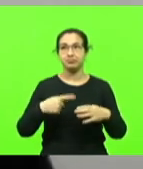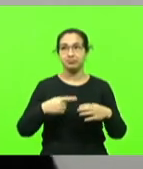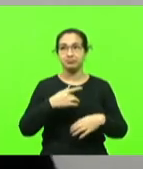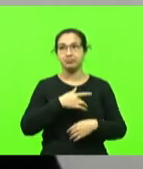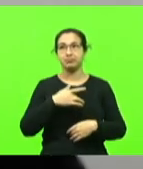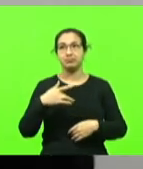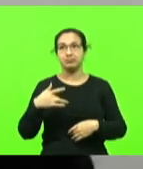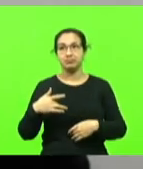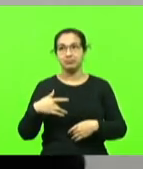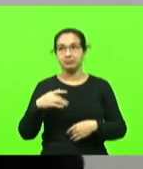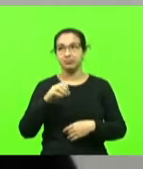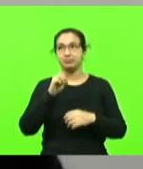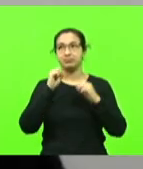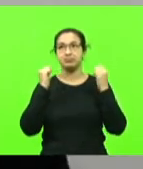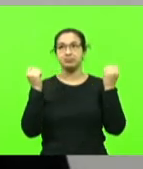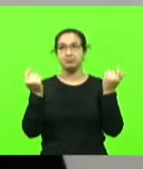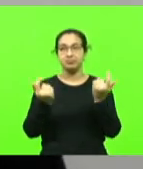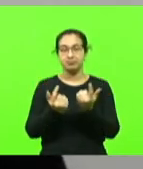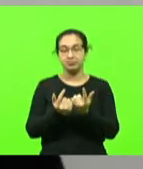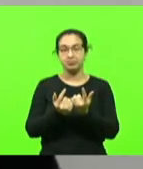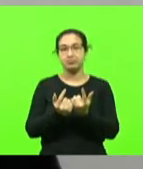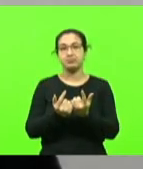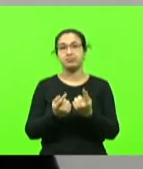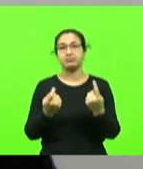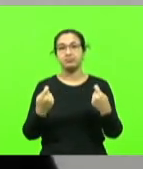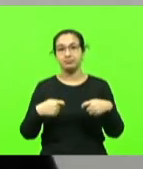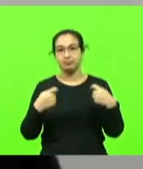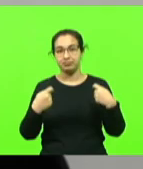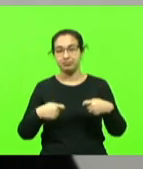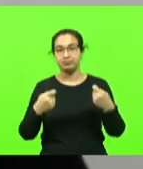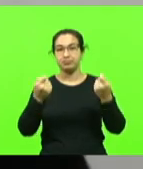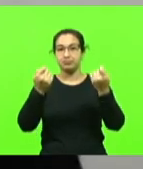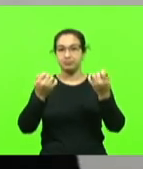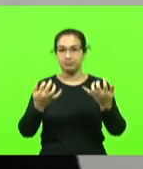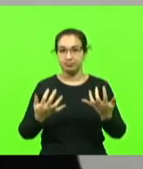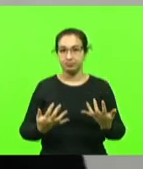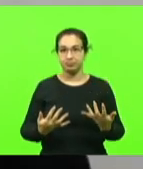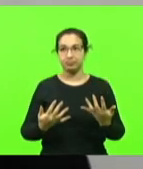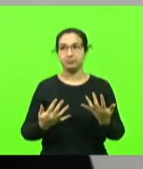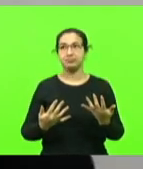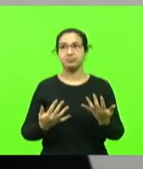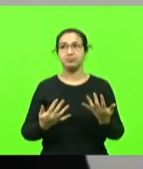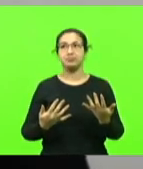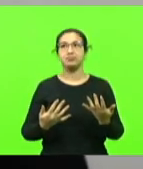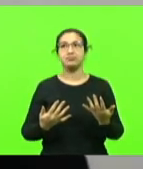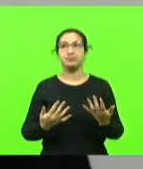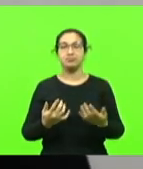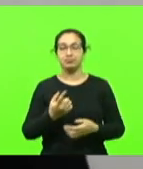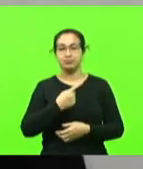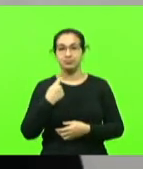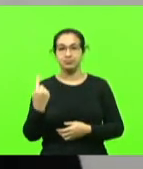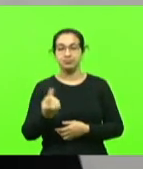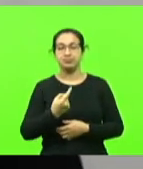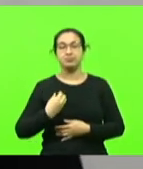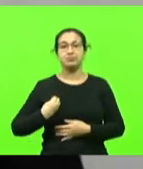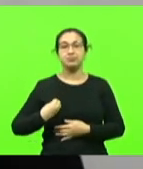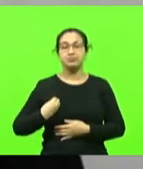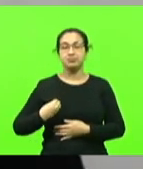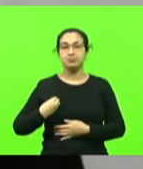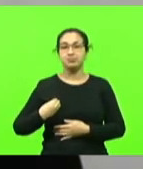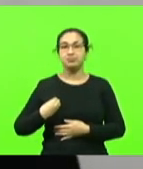Assembleia Legislativa, deixar de fazer uma manifestação, dizer que nós vivemos